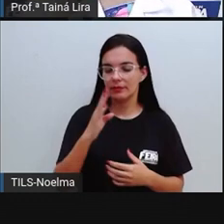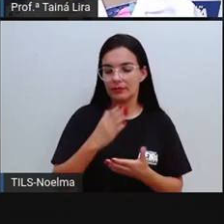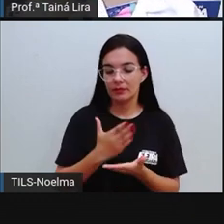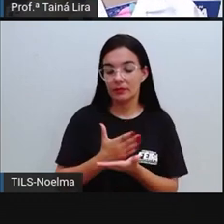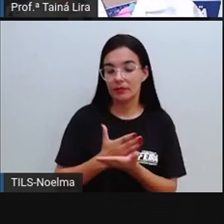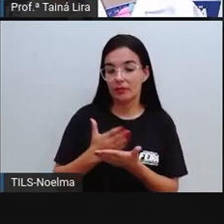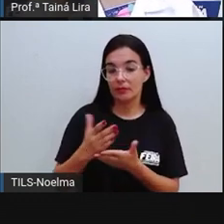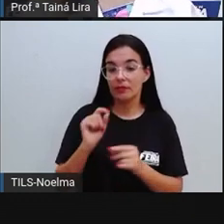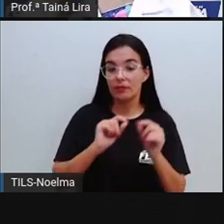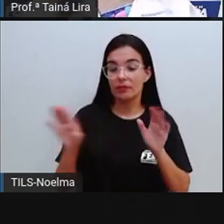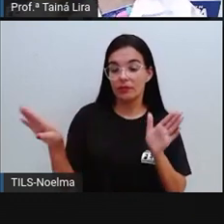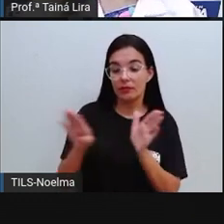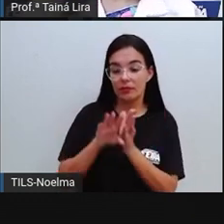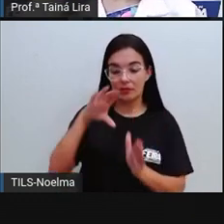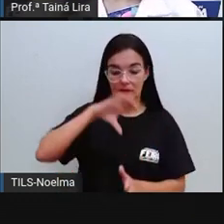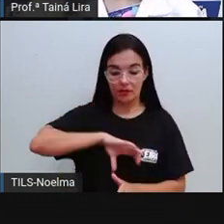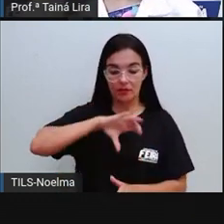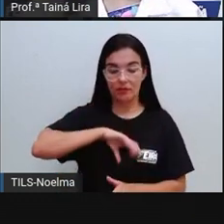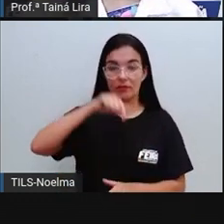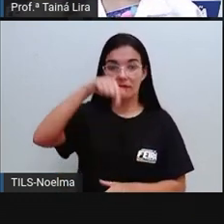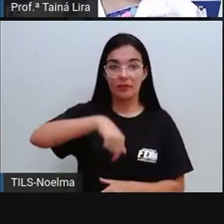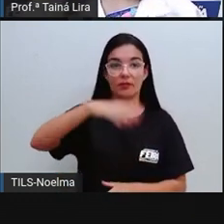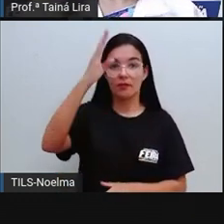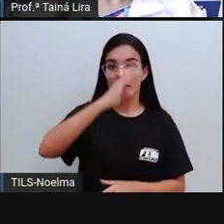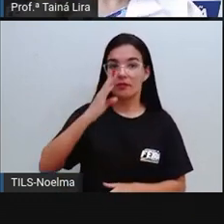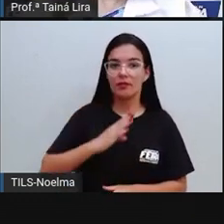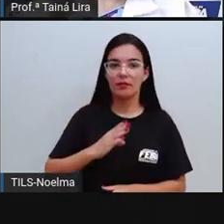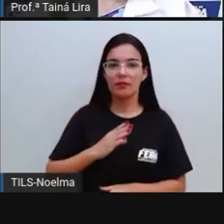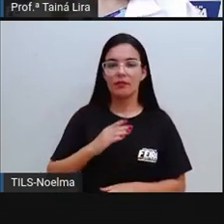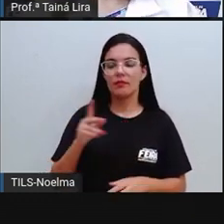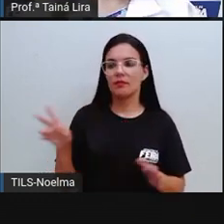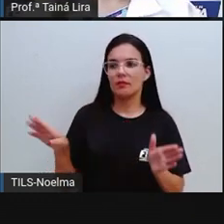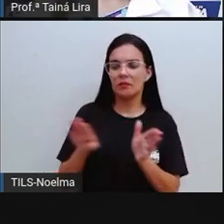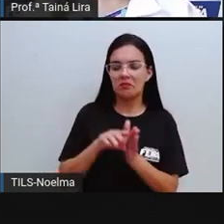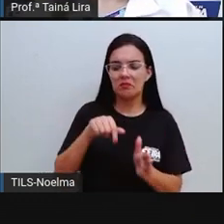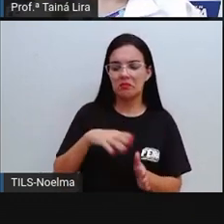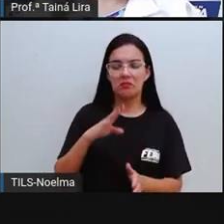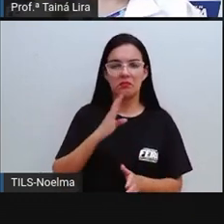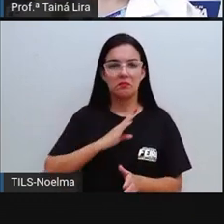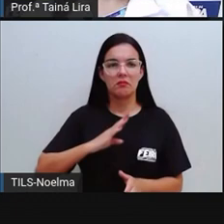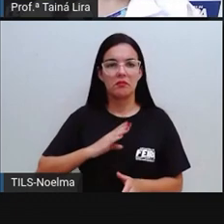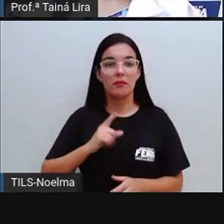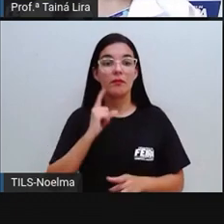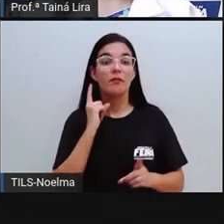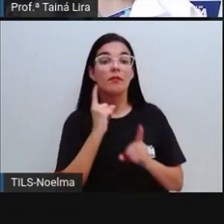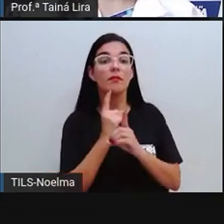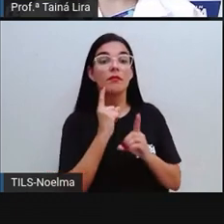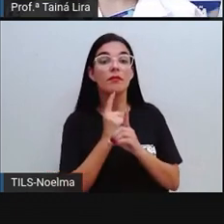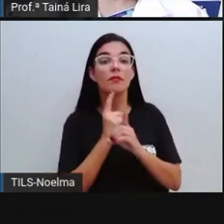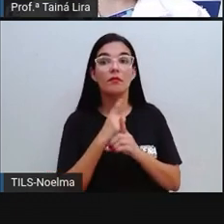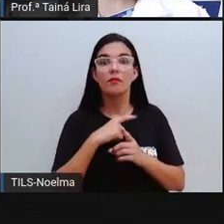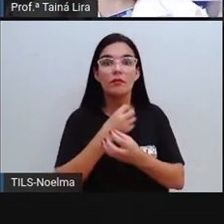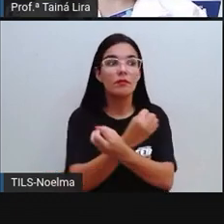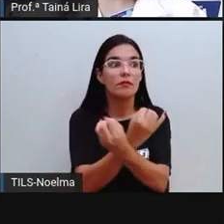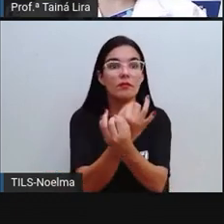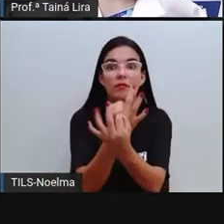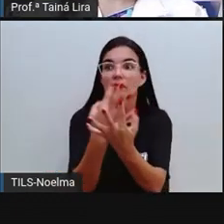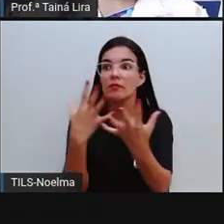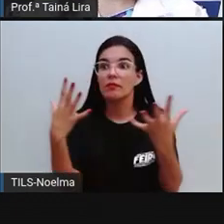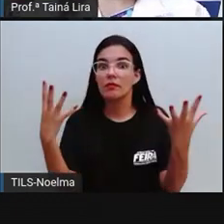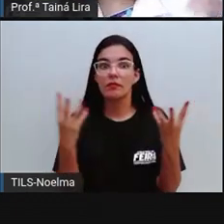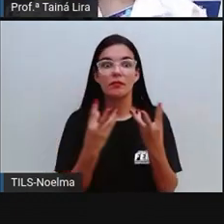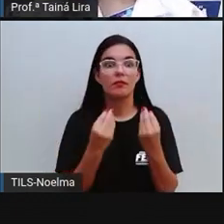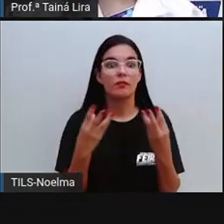a chegada dos portugueses, né? Quando eles chegaram aqui no Brasil, eles viram que aqui tinha uma grande variedade, uma grande